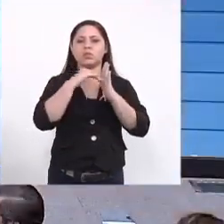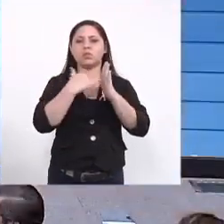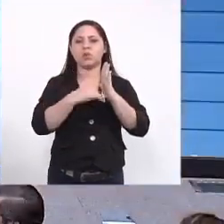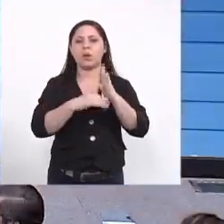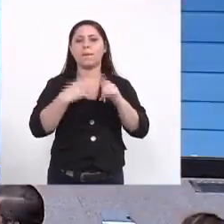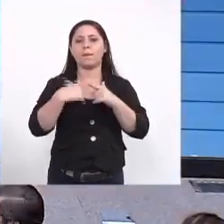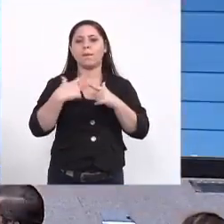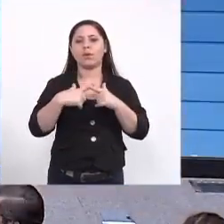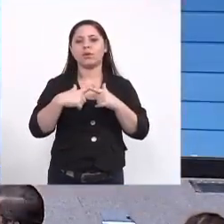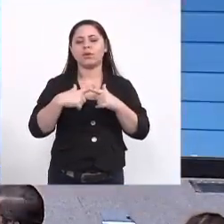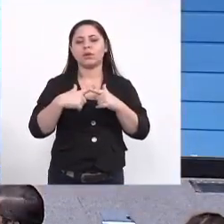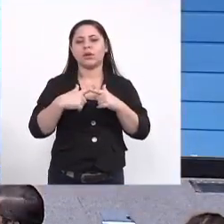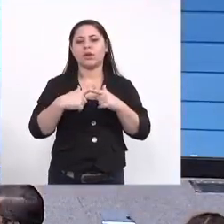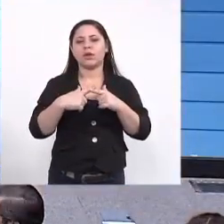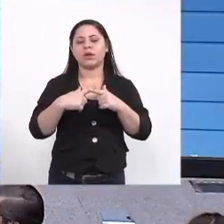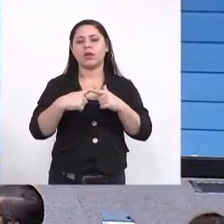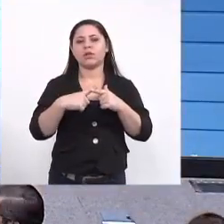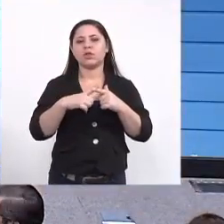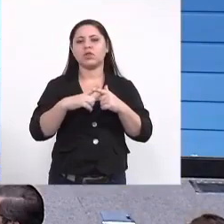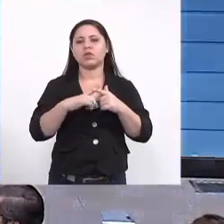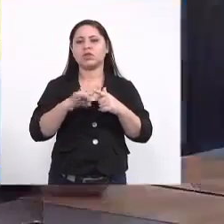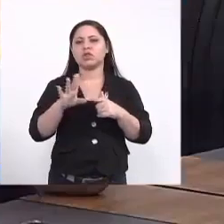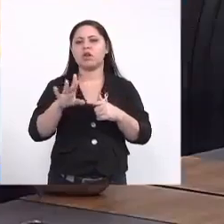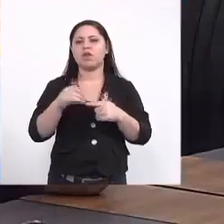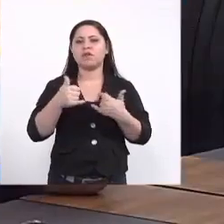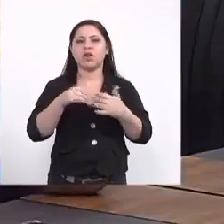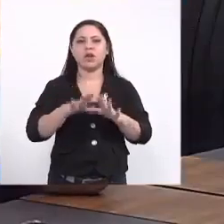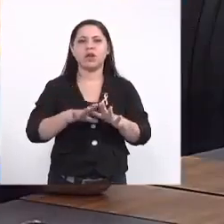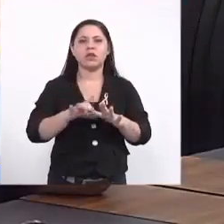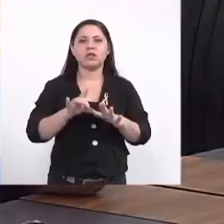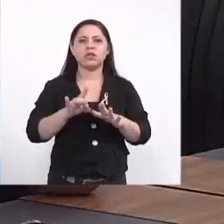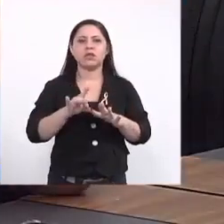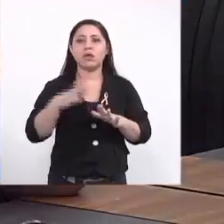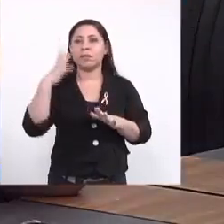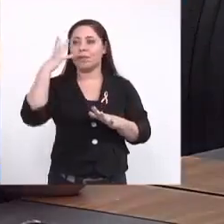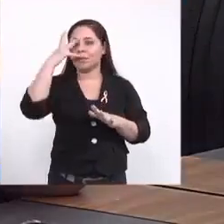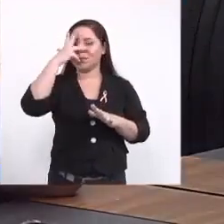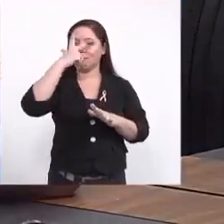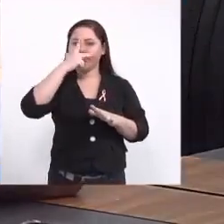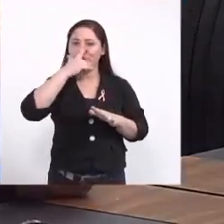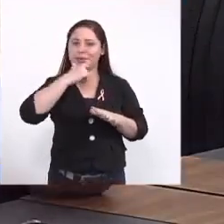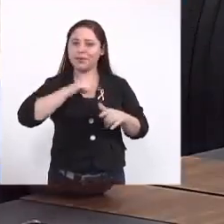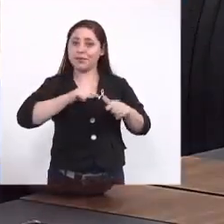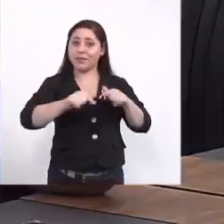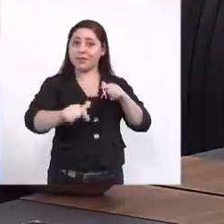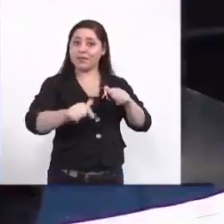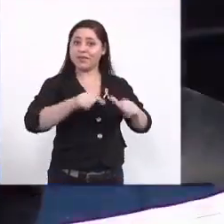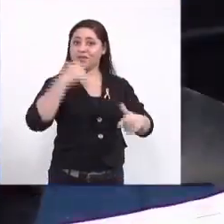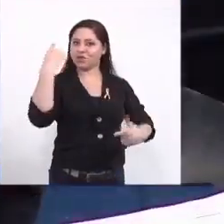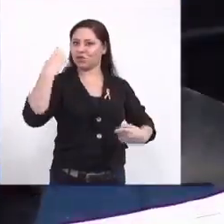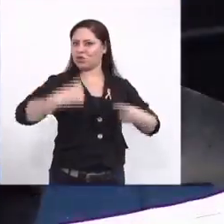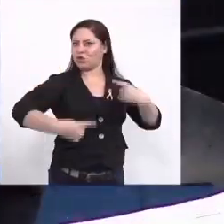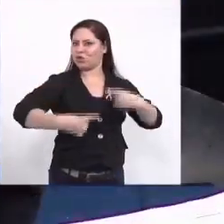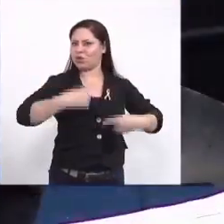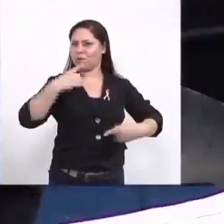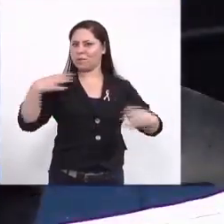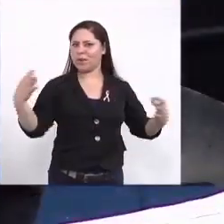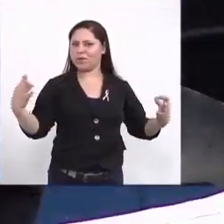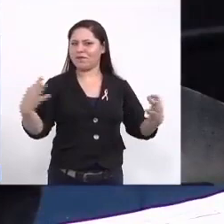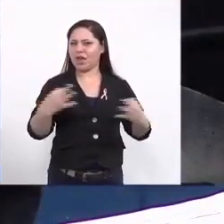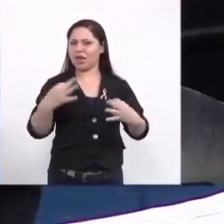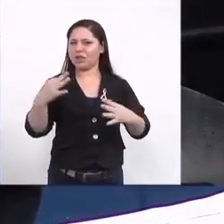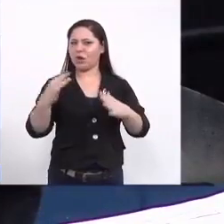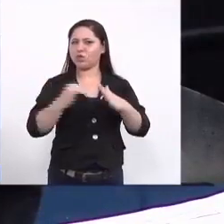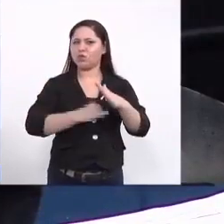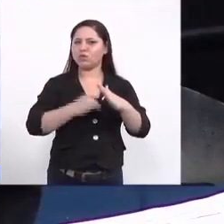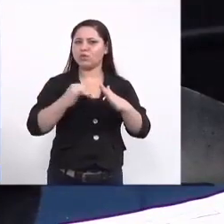sentidos porque não adianta a gente ficar faz um belo de um trabalho faz uma puta de uma discussão aqui com várias entidades